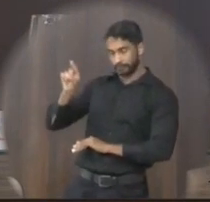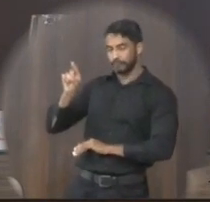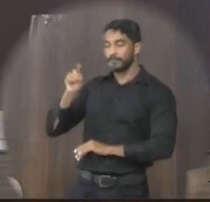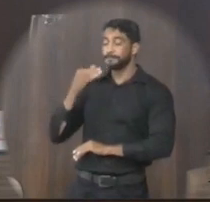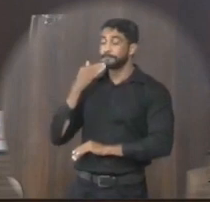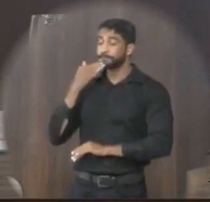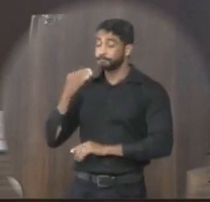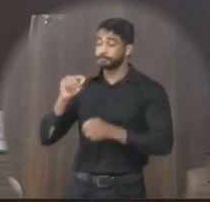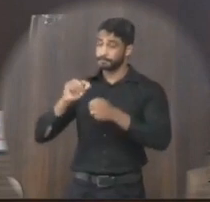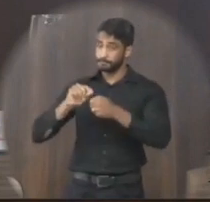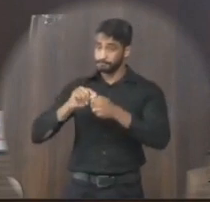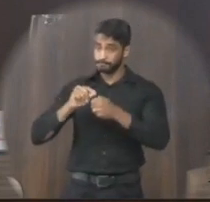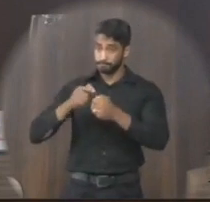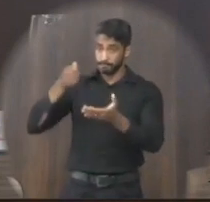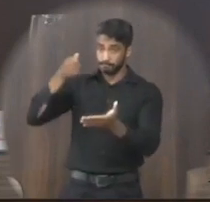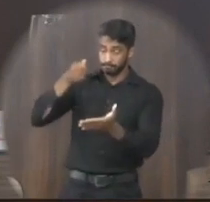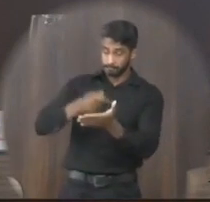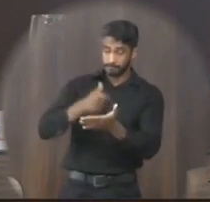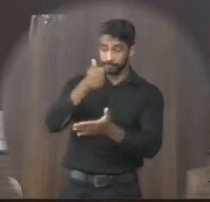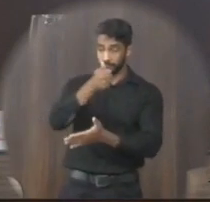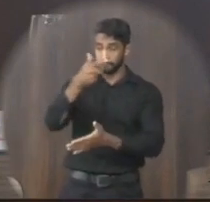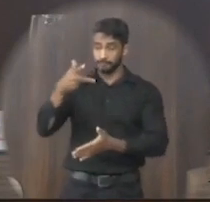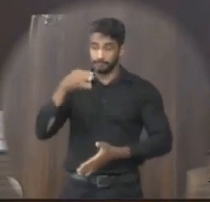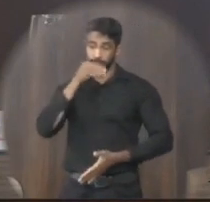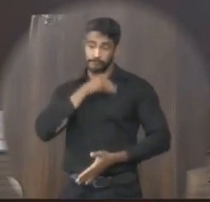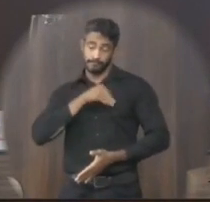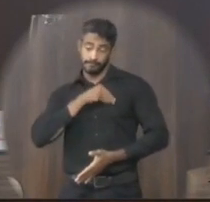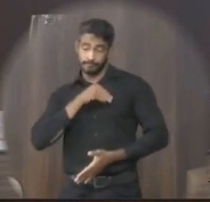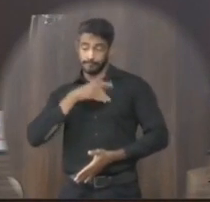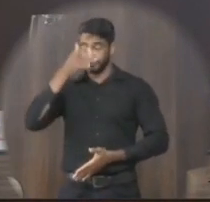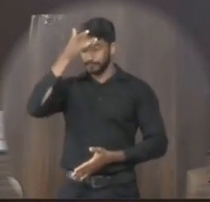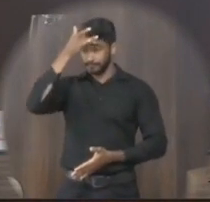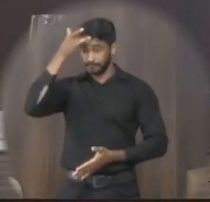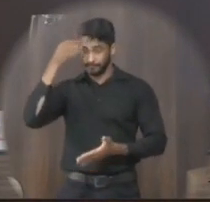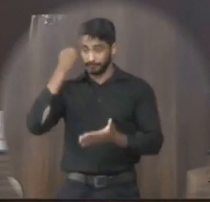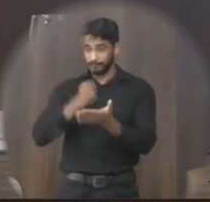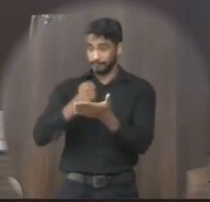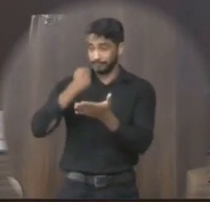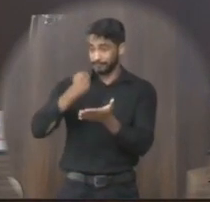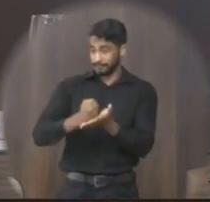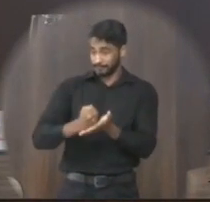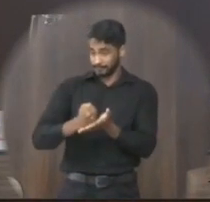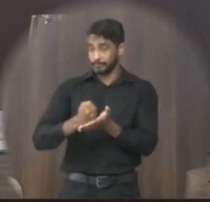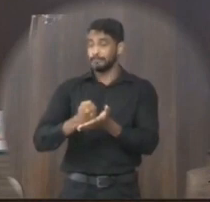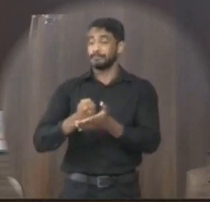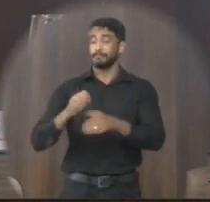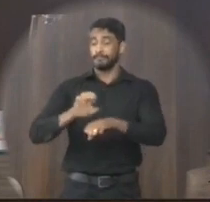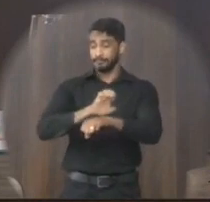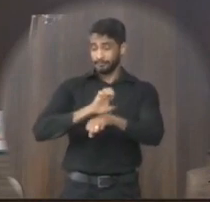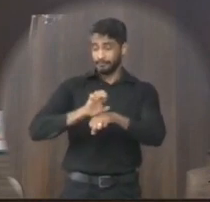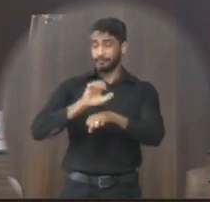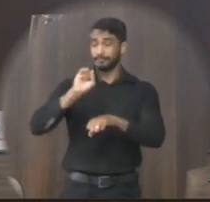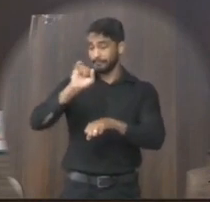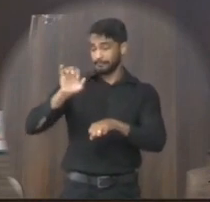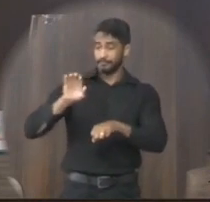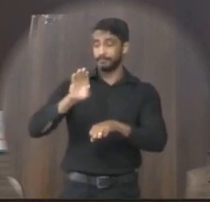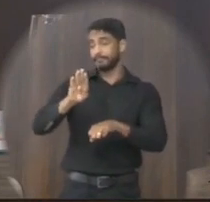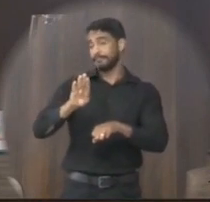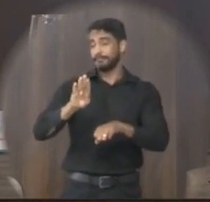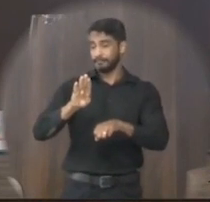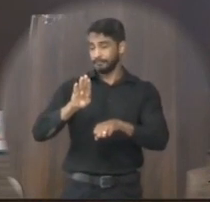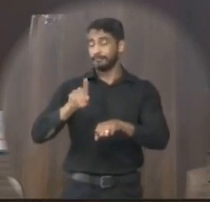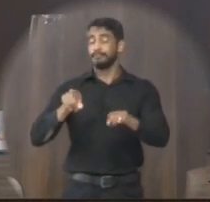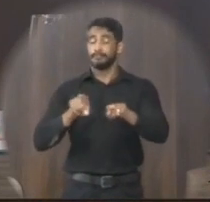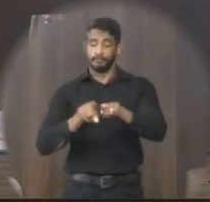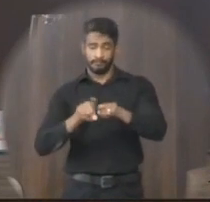que seja viabilizado o pagamento do 13º salário dos servidores contratados do Poder Executivo e do Jornal Benz levando